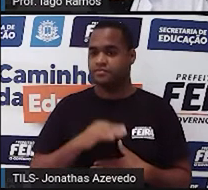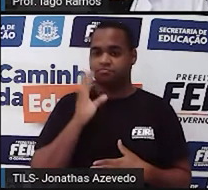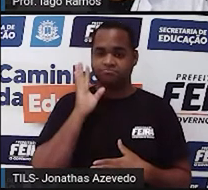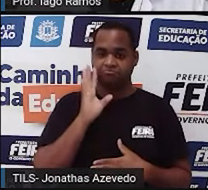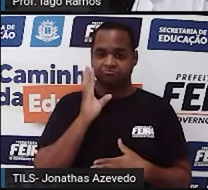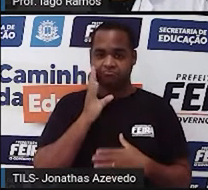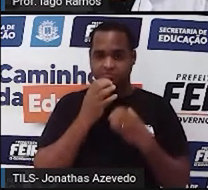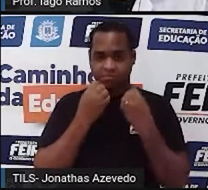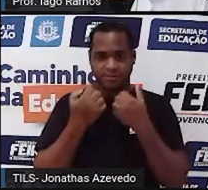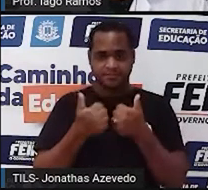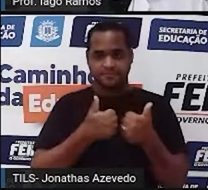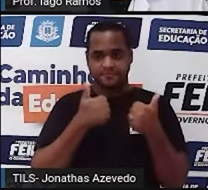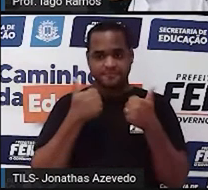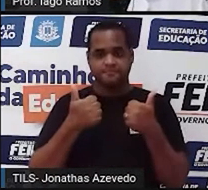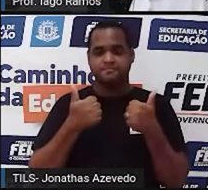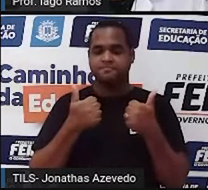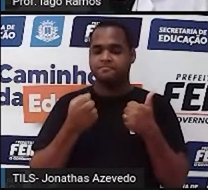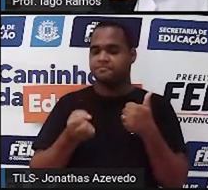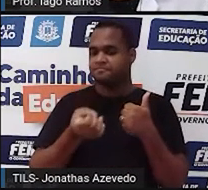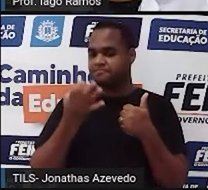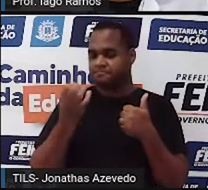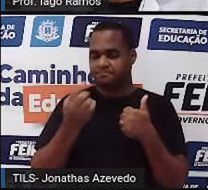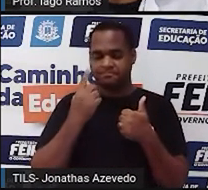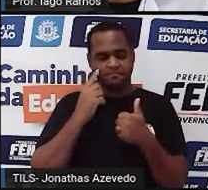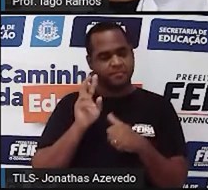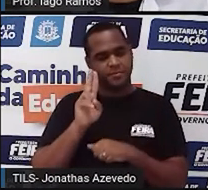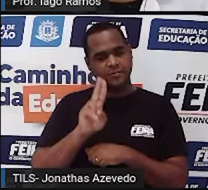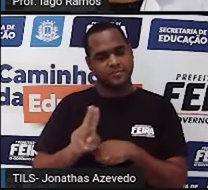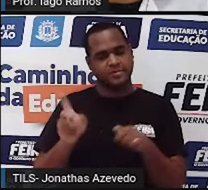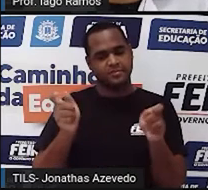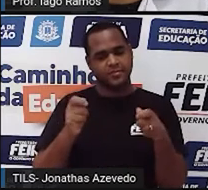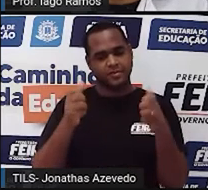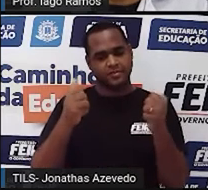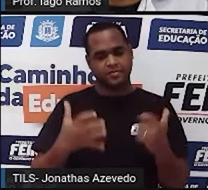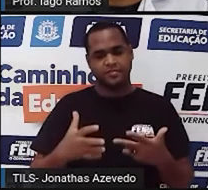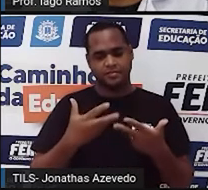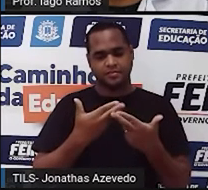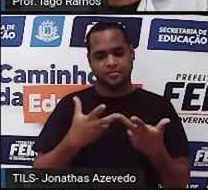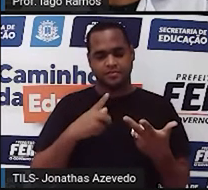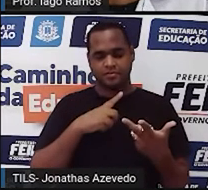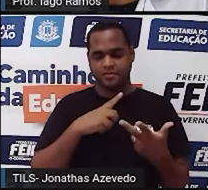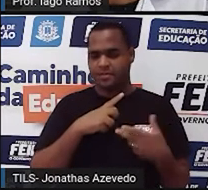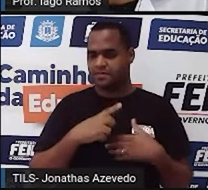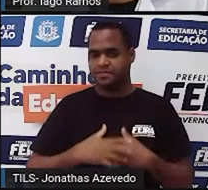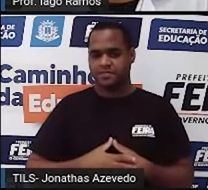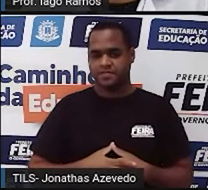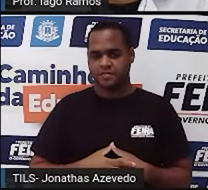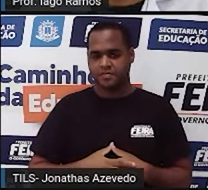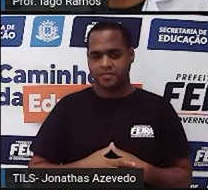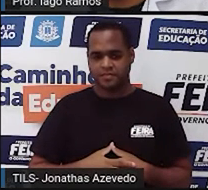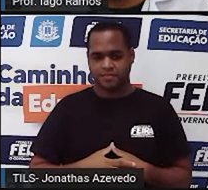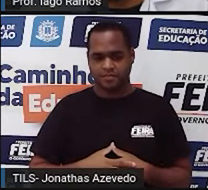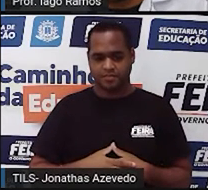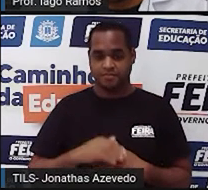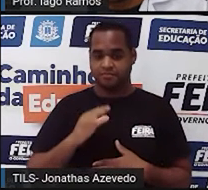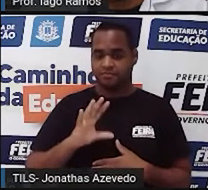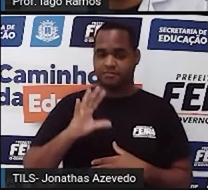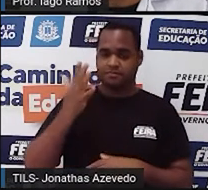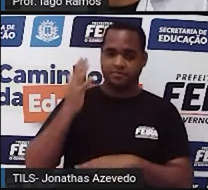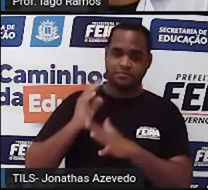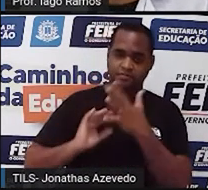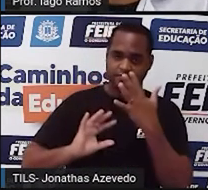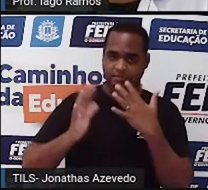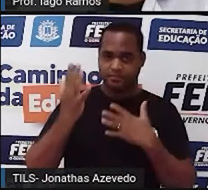mesmo é saber quando a gente deve usar essa operação, né? Em quais situações,